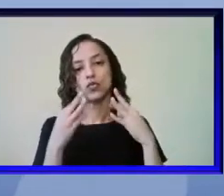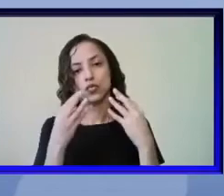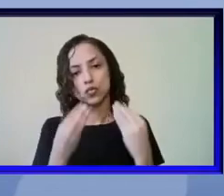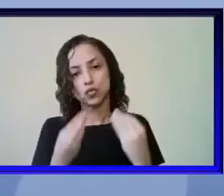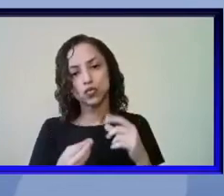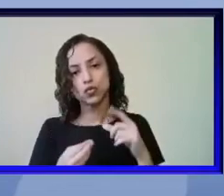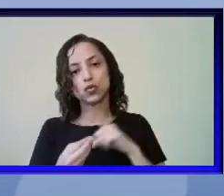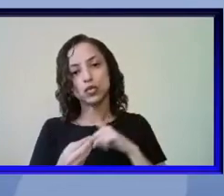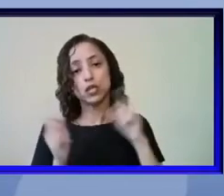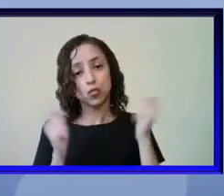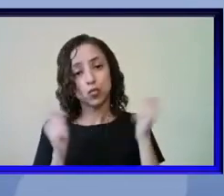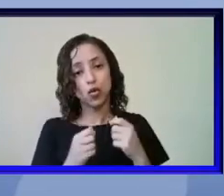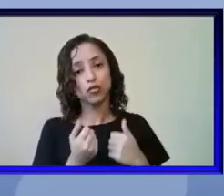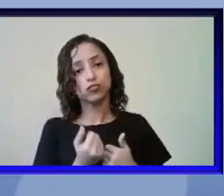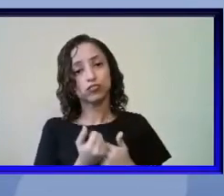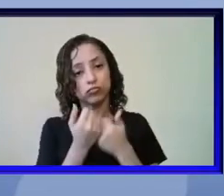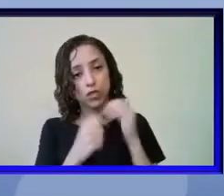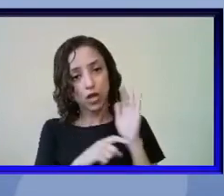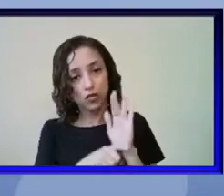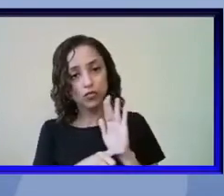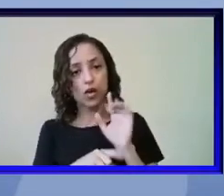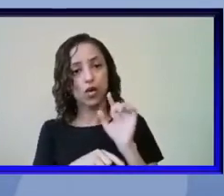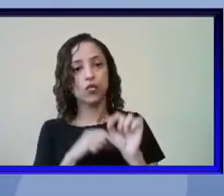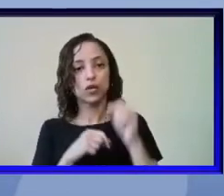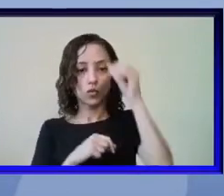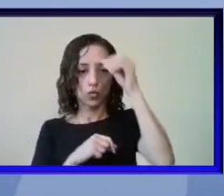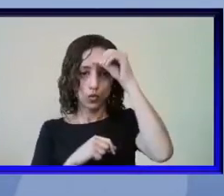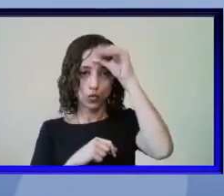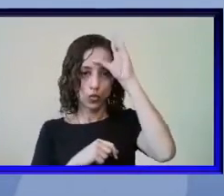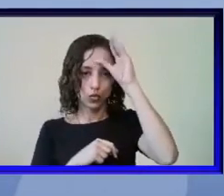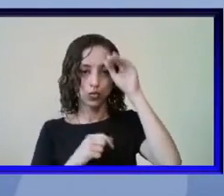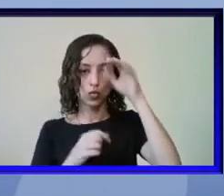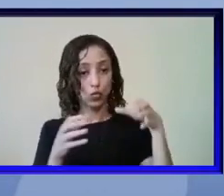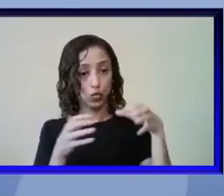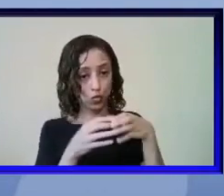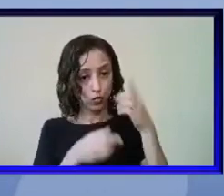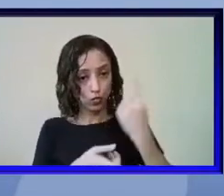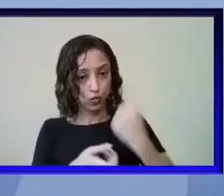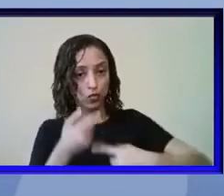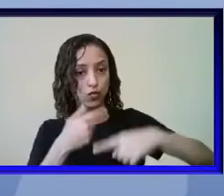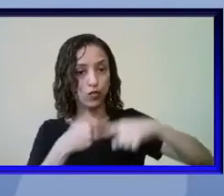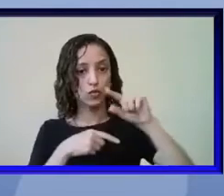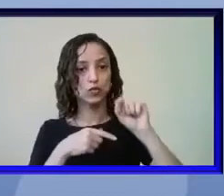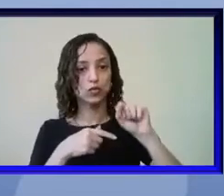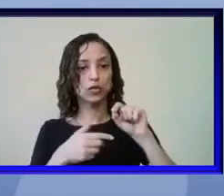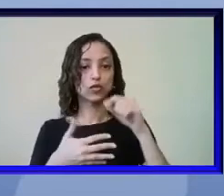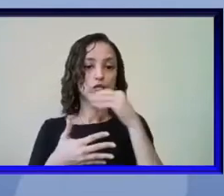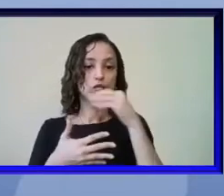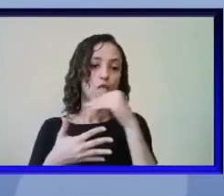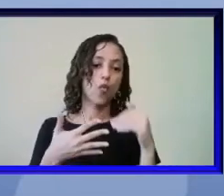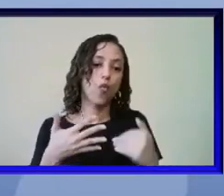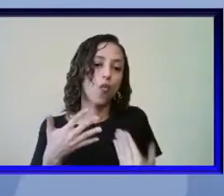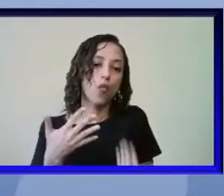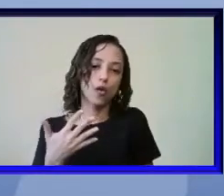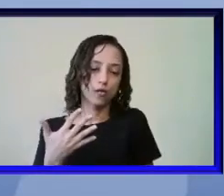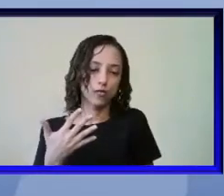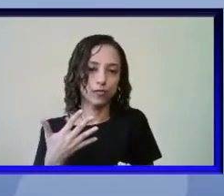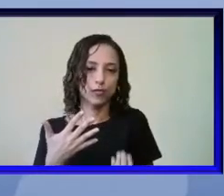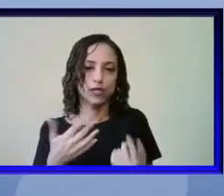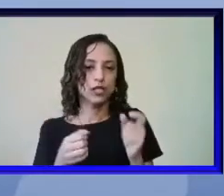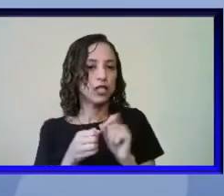que contribui para o avanço do conhecimento naquele grupo ele não fez